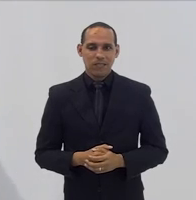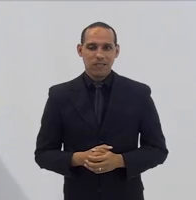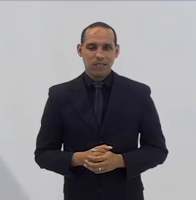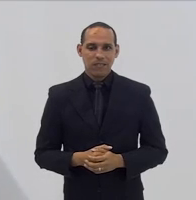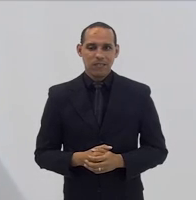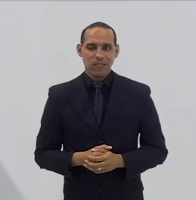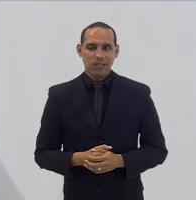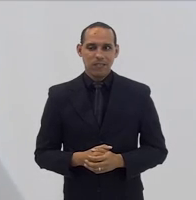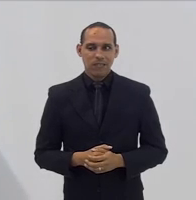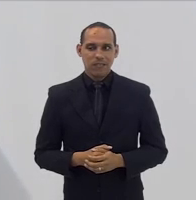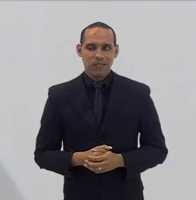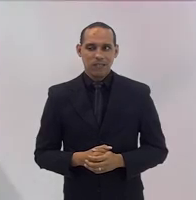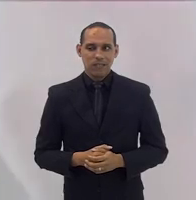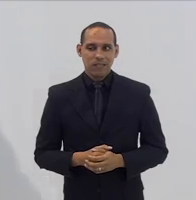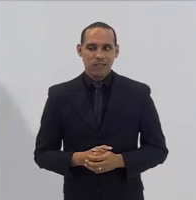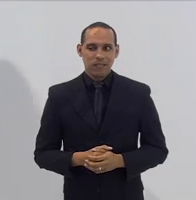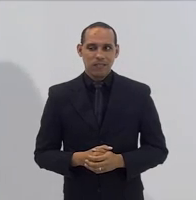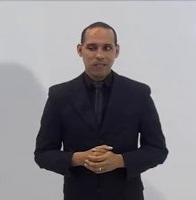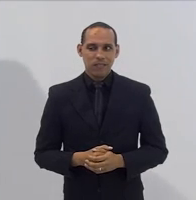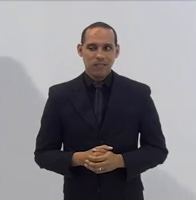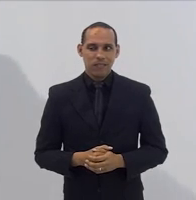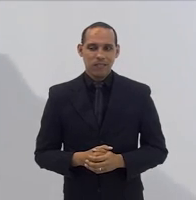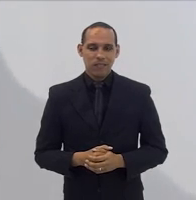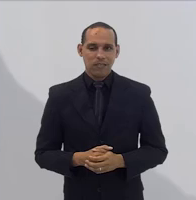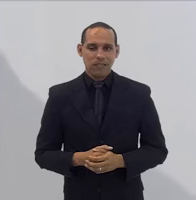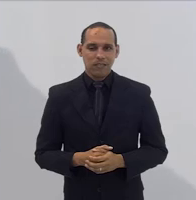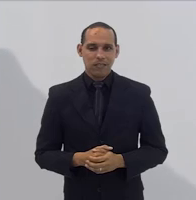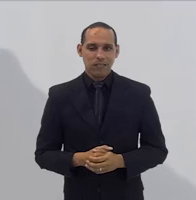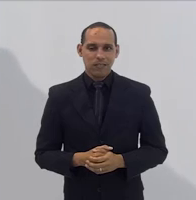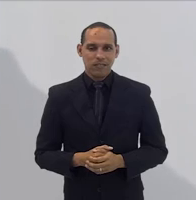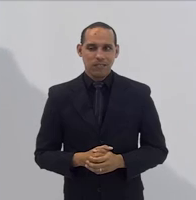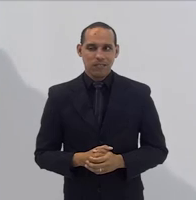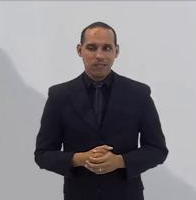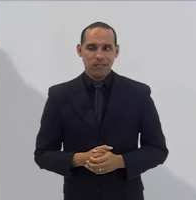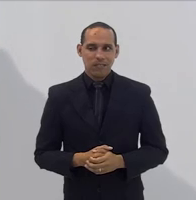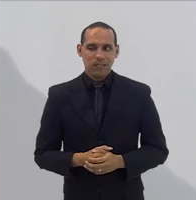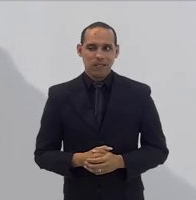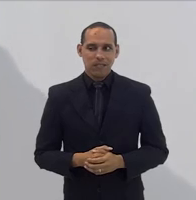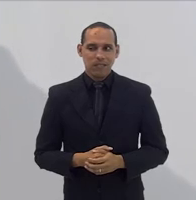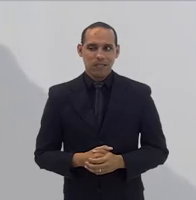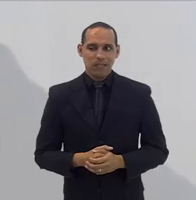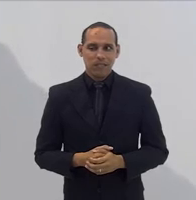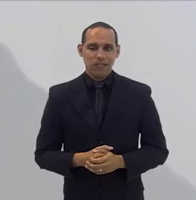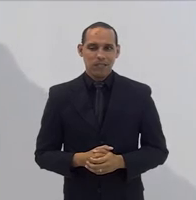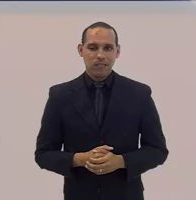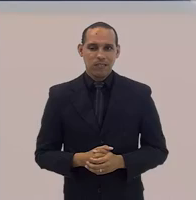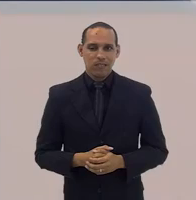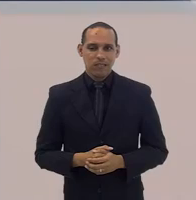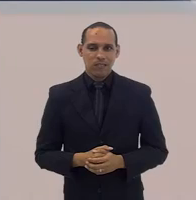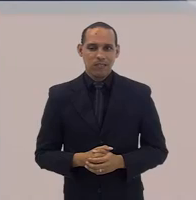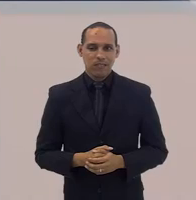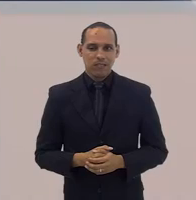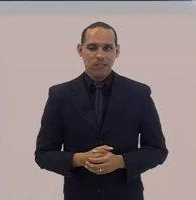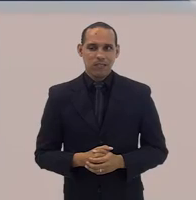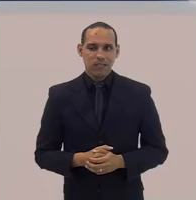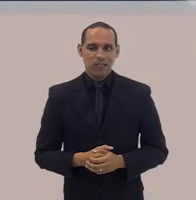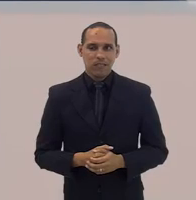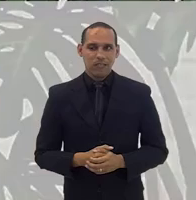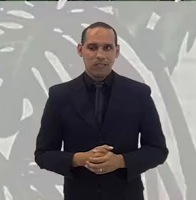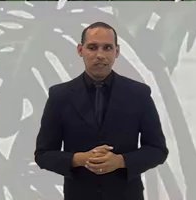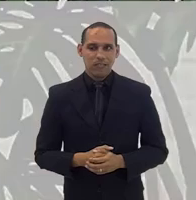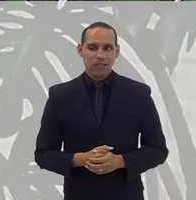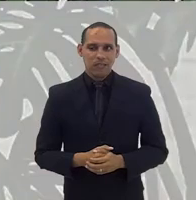entrevista e estou à disposição, um fraterno abraço. Obrigada, e se você quiser